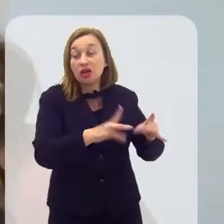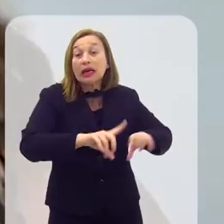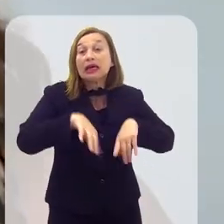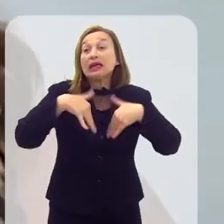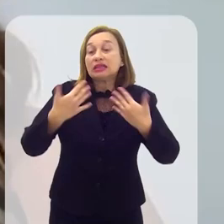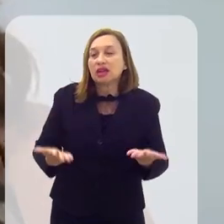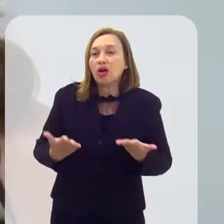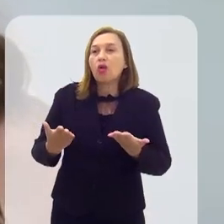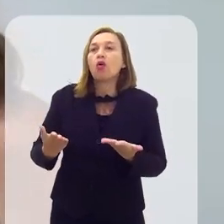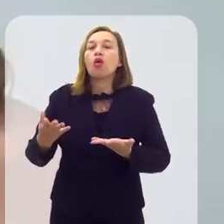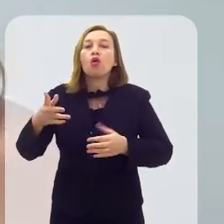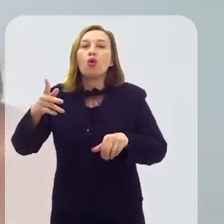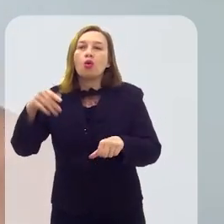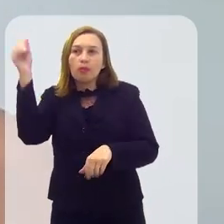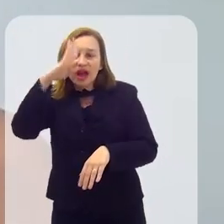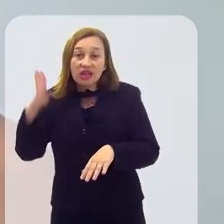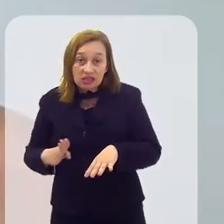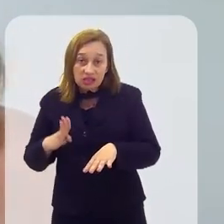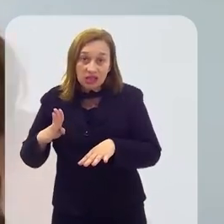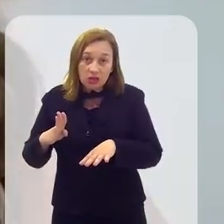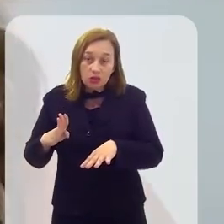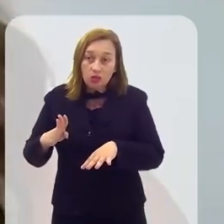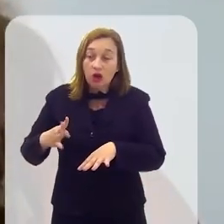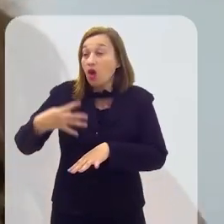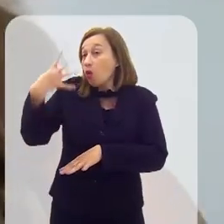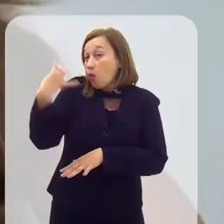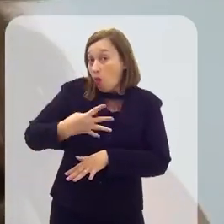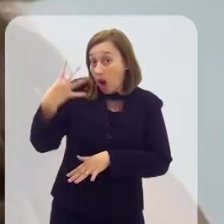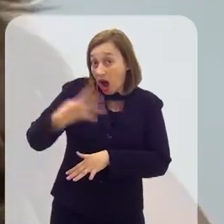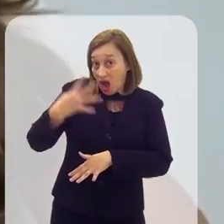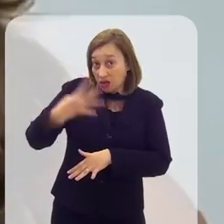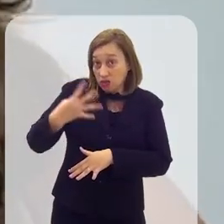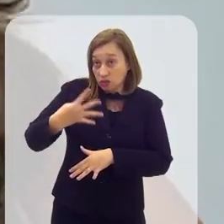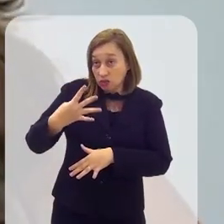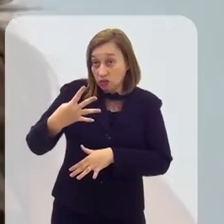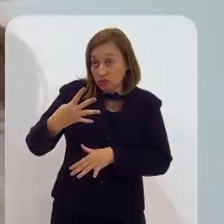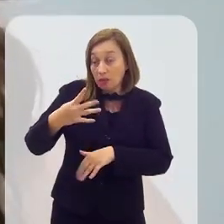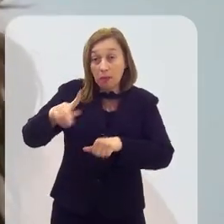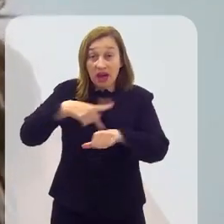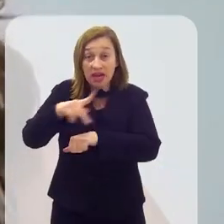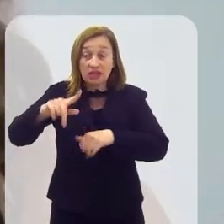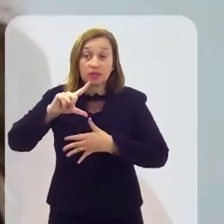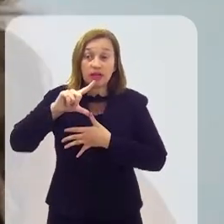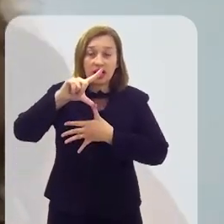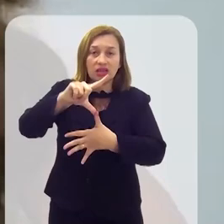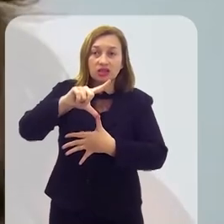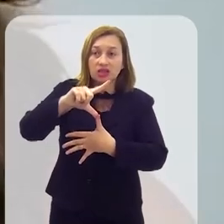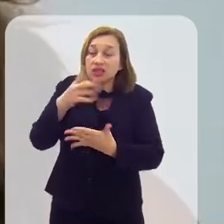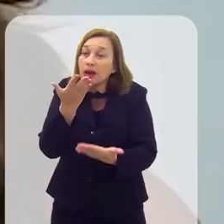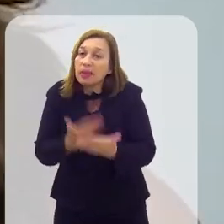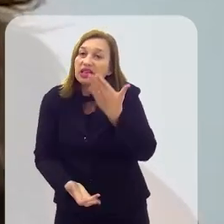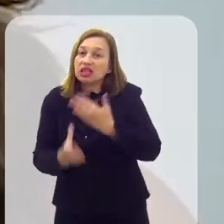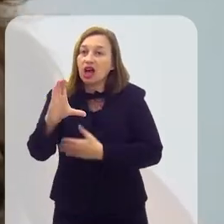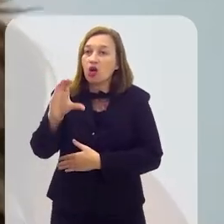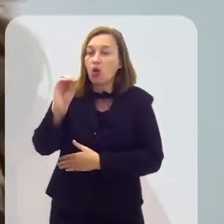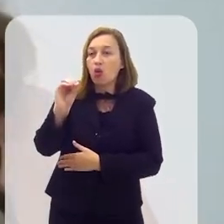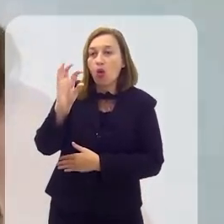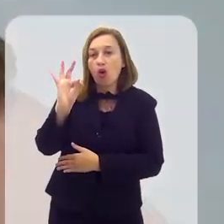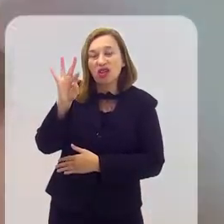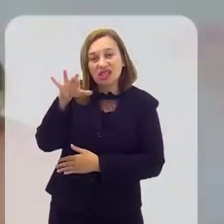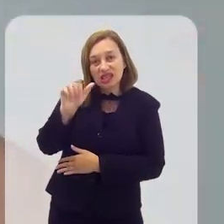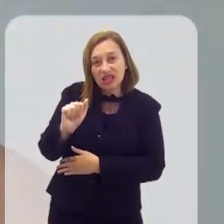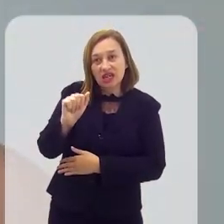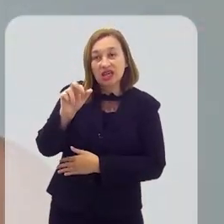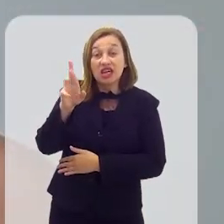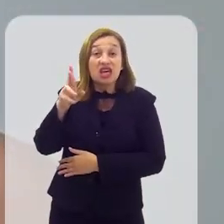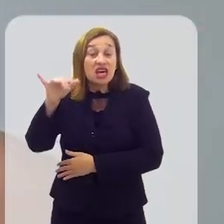58º país mais inovador do mundo, e o 4º país dentro da América Latina. Então, a gente está atrás da Costa Rica, por exemplo. Então, não